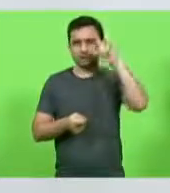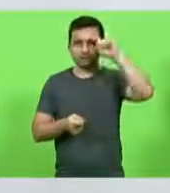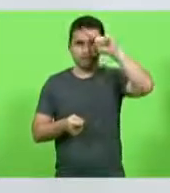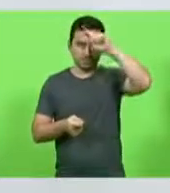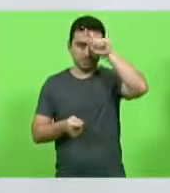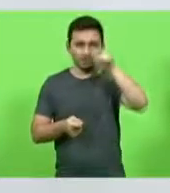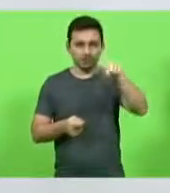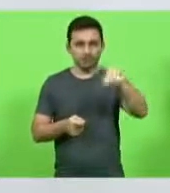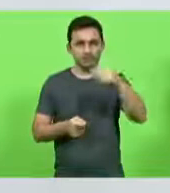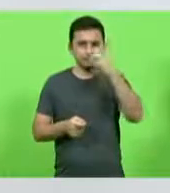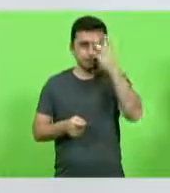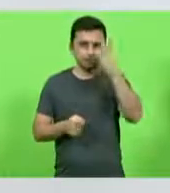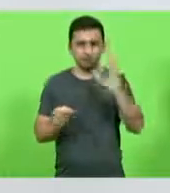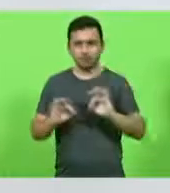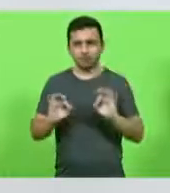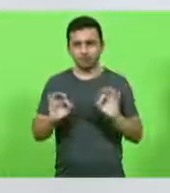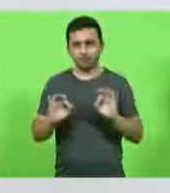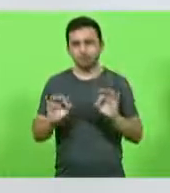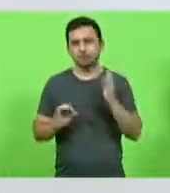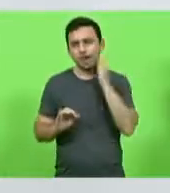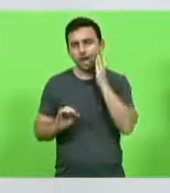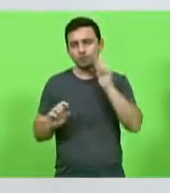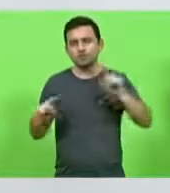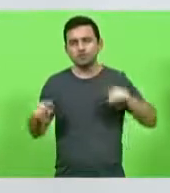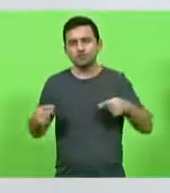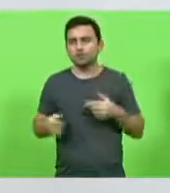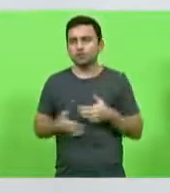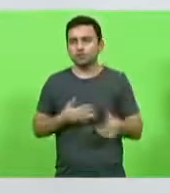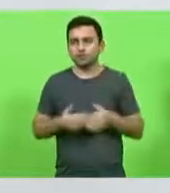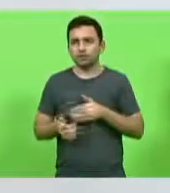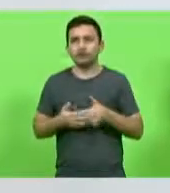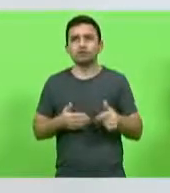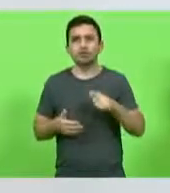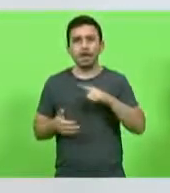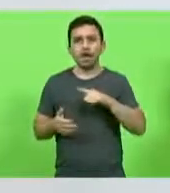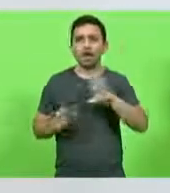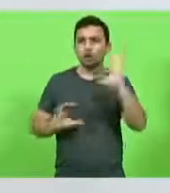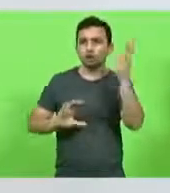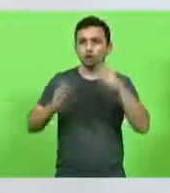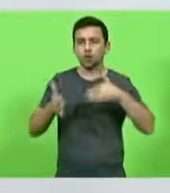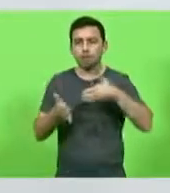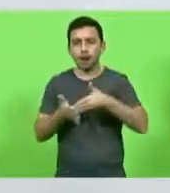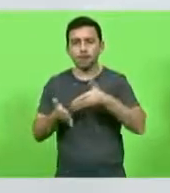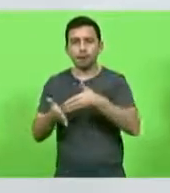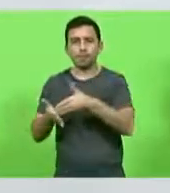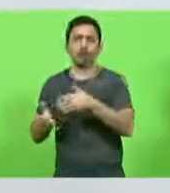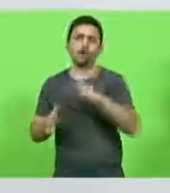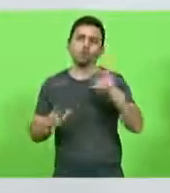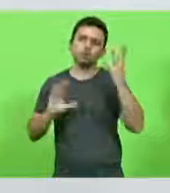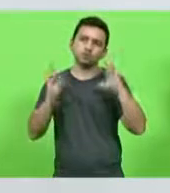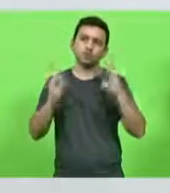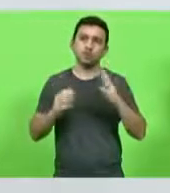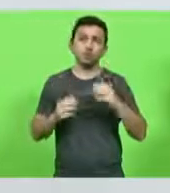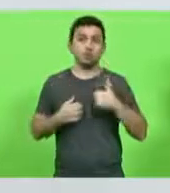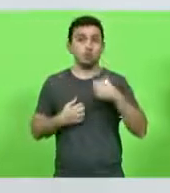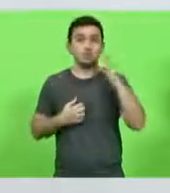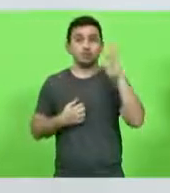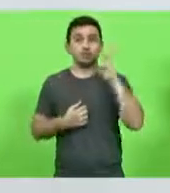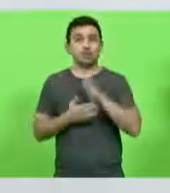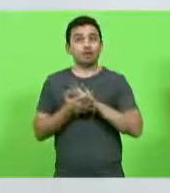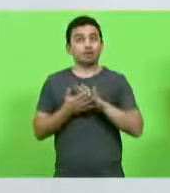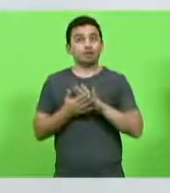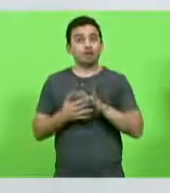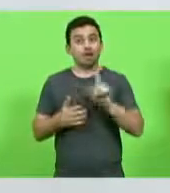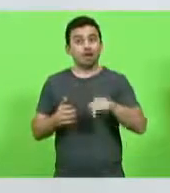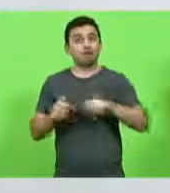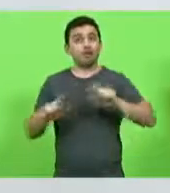como todo desafio que a gente encara na vida sempre, as circunstâncias de adversidade para enfrentarmos. Mas eu não imaginei que seria um desafio tão